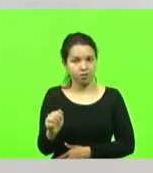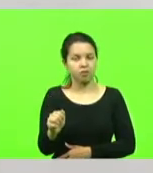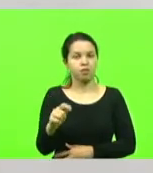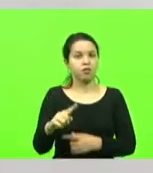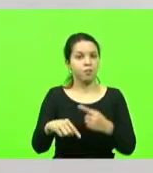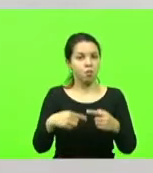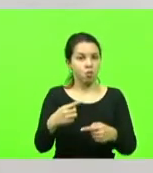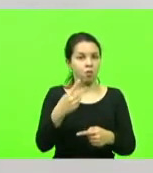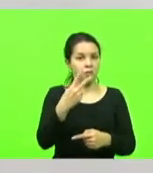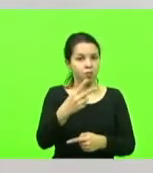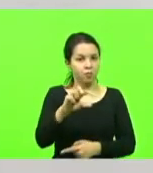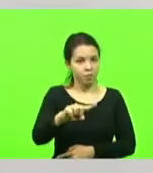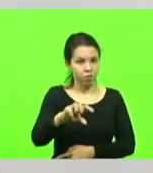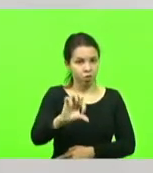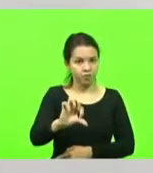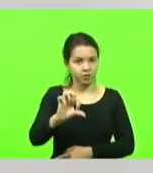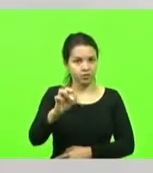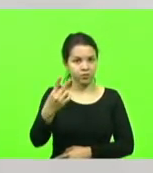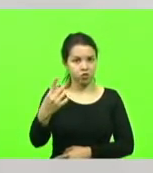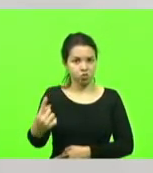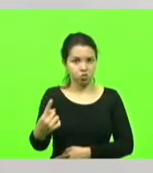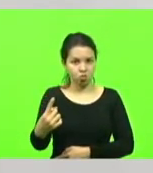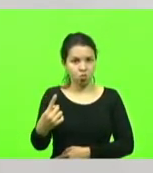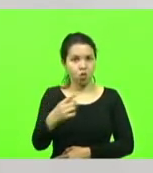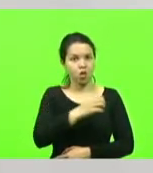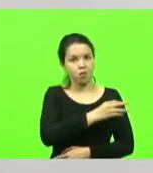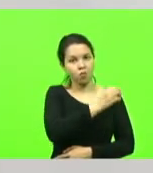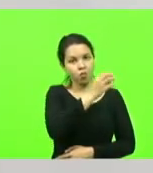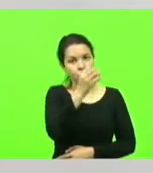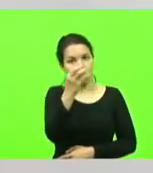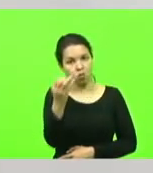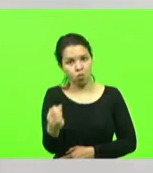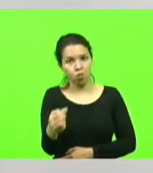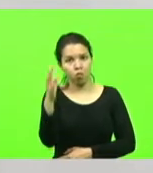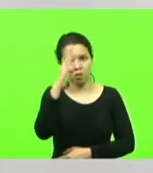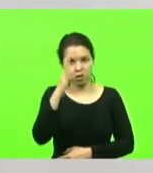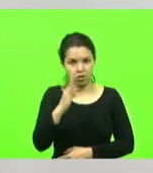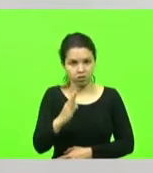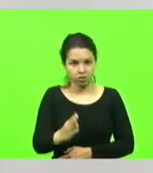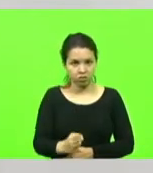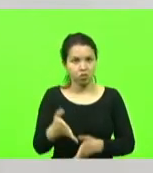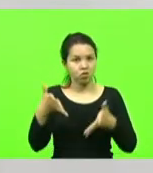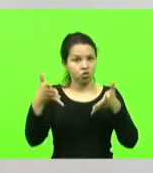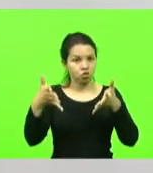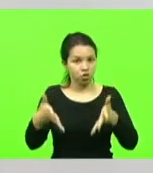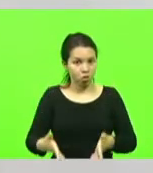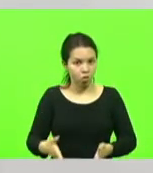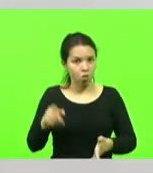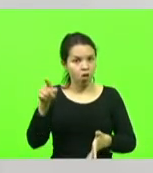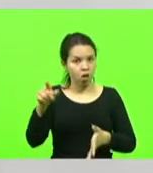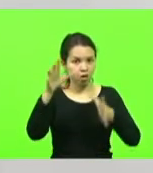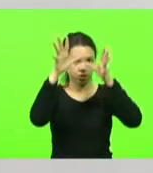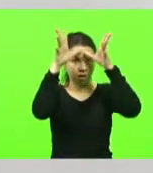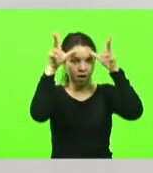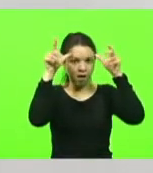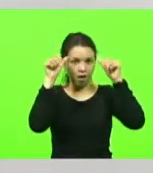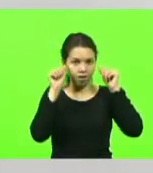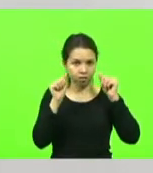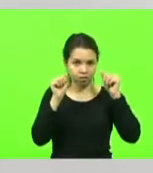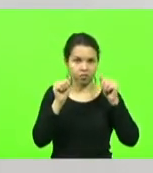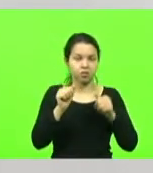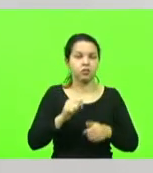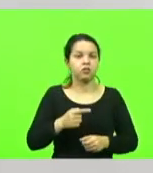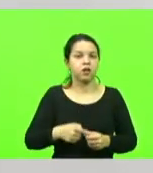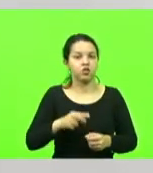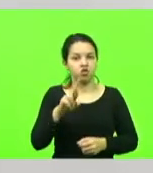saiu da Itália para o Brasil, aportando lá em Rio Branco, no Acre, e durante 12 anos,